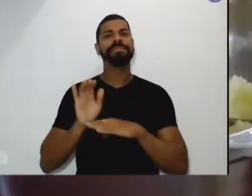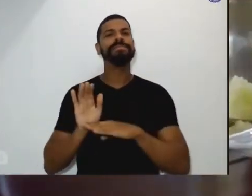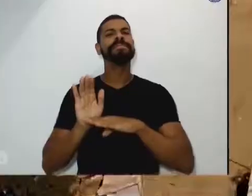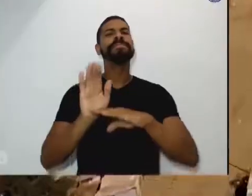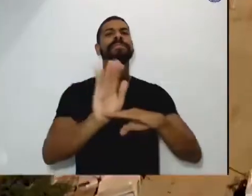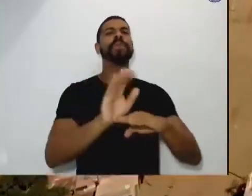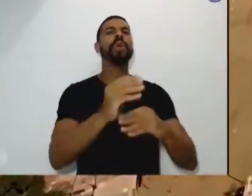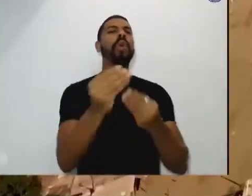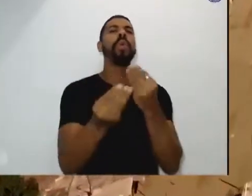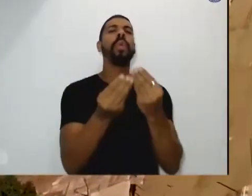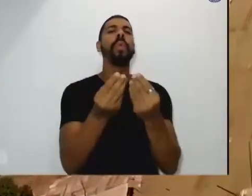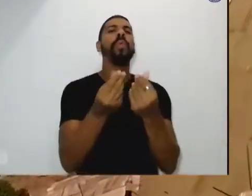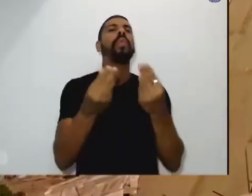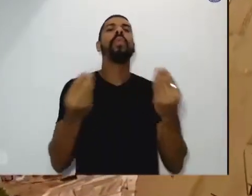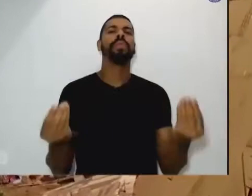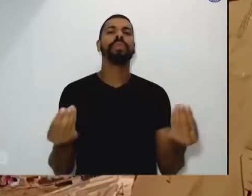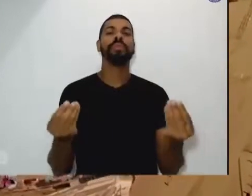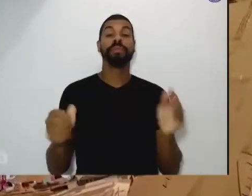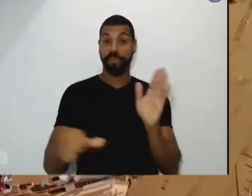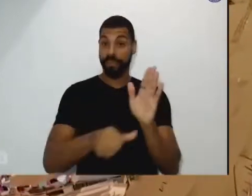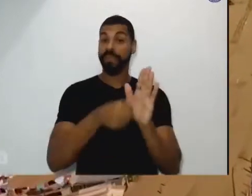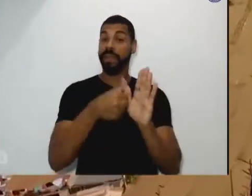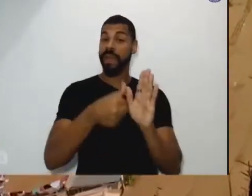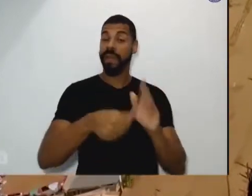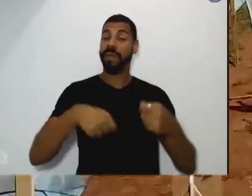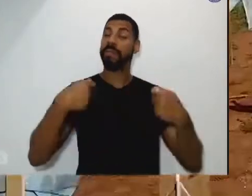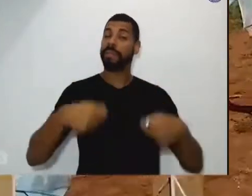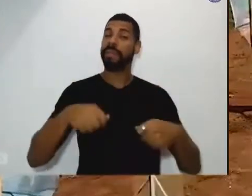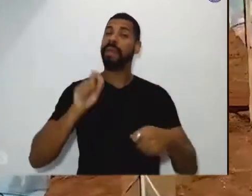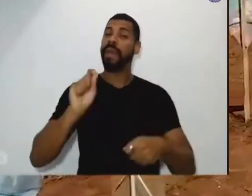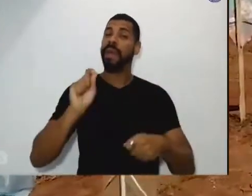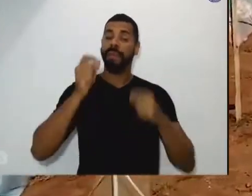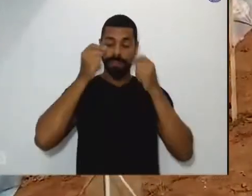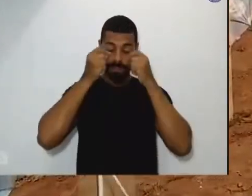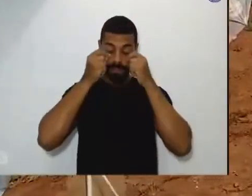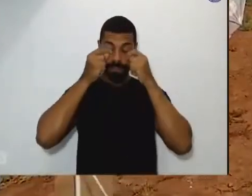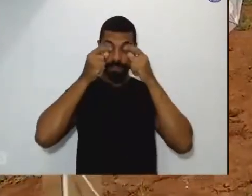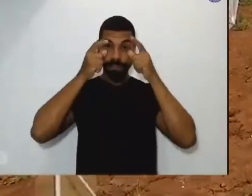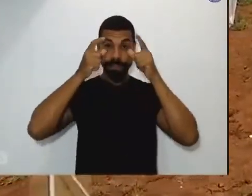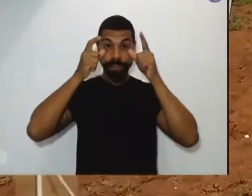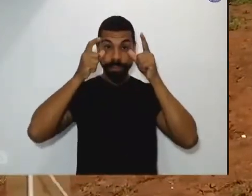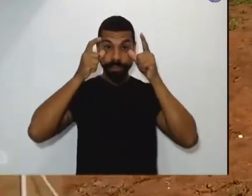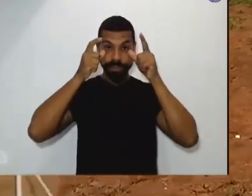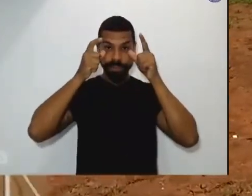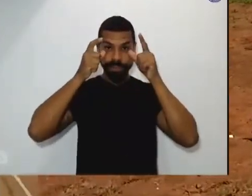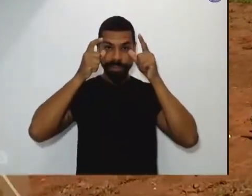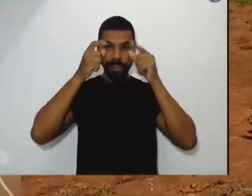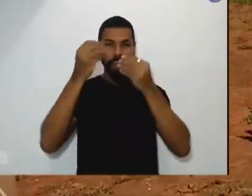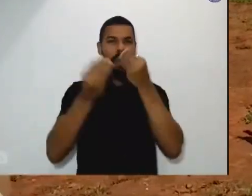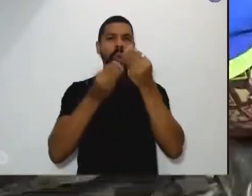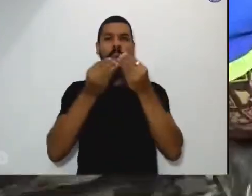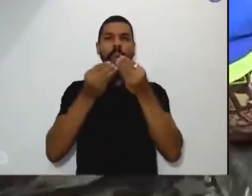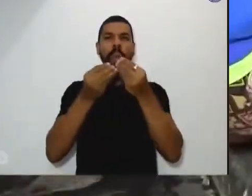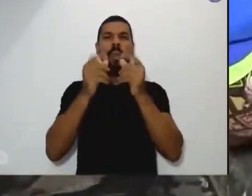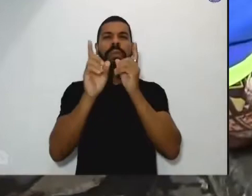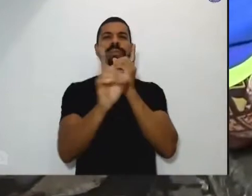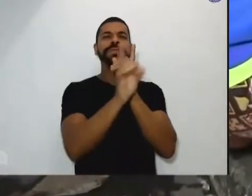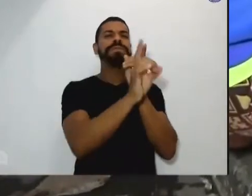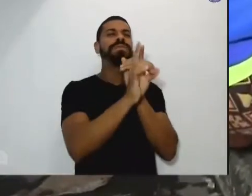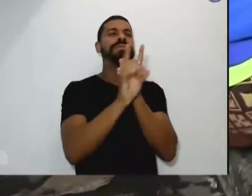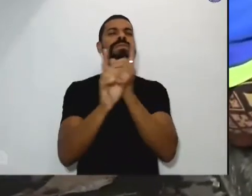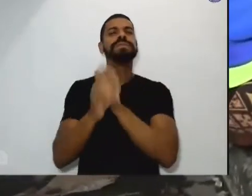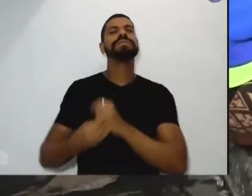concretas. Primeiro, é necessário abrir os olhos e ver as diversas chagas que afligem a vida. A